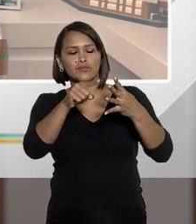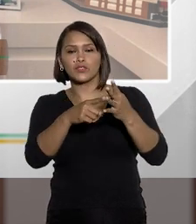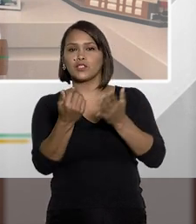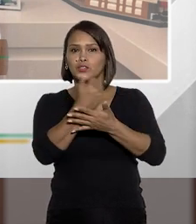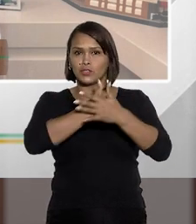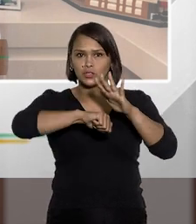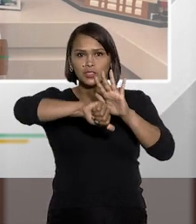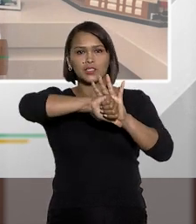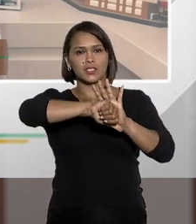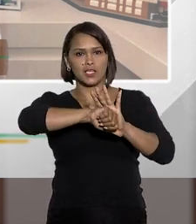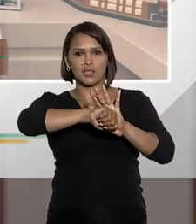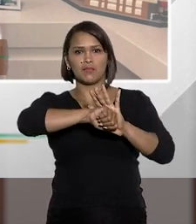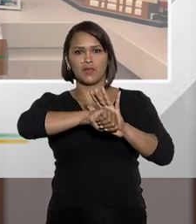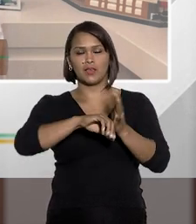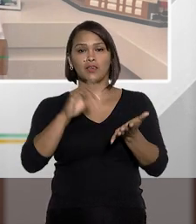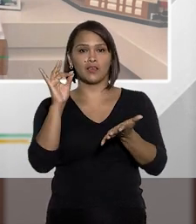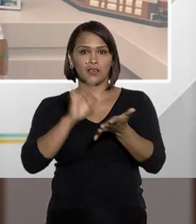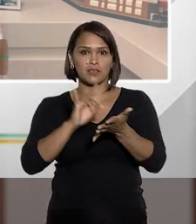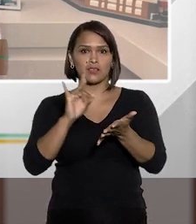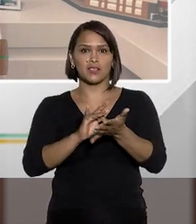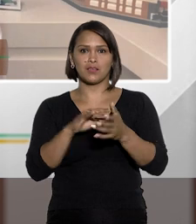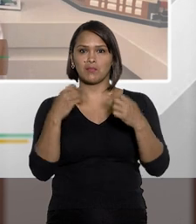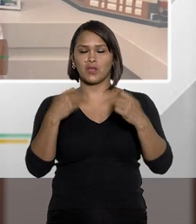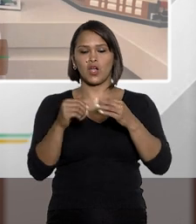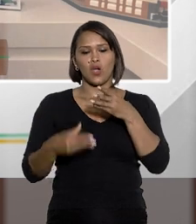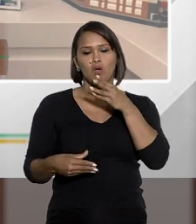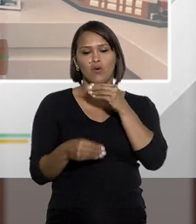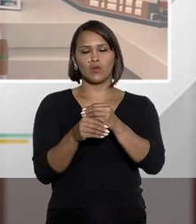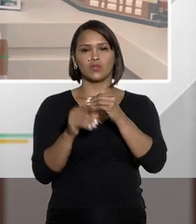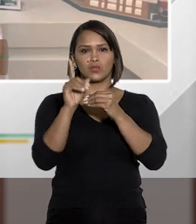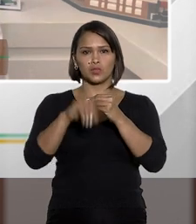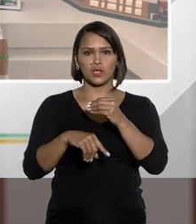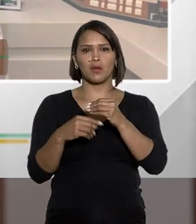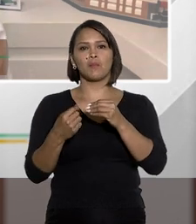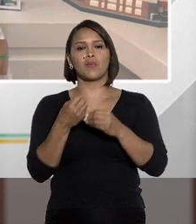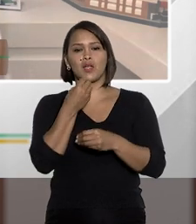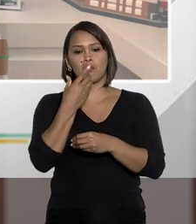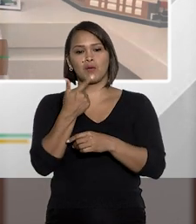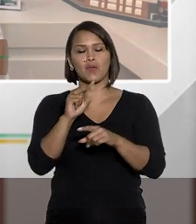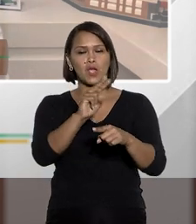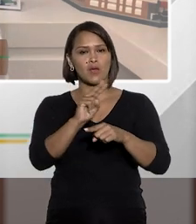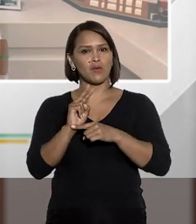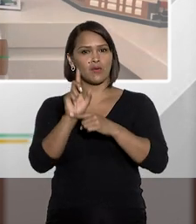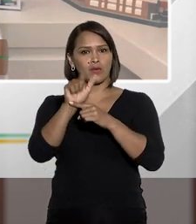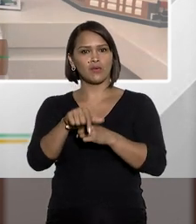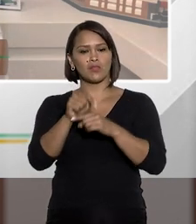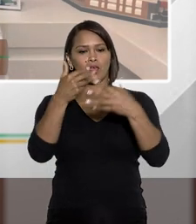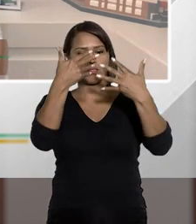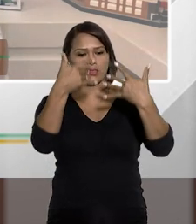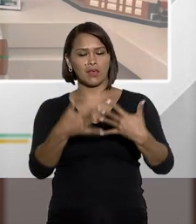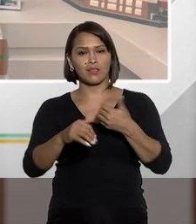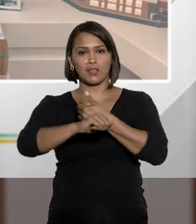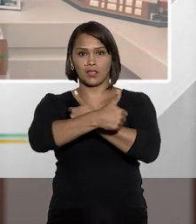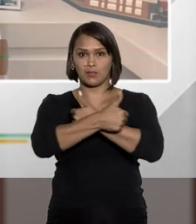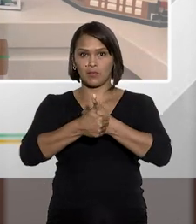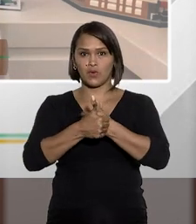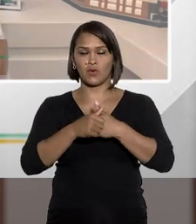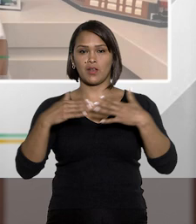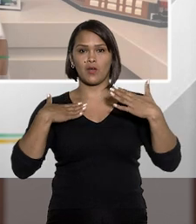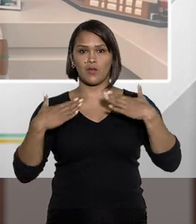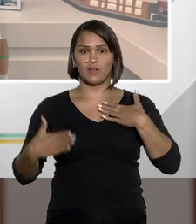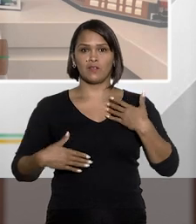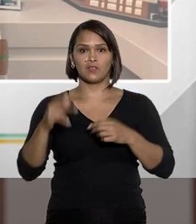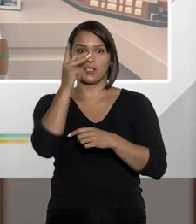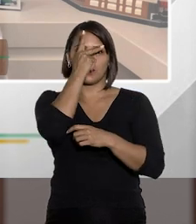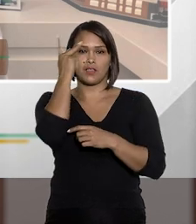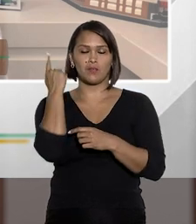figuras delituosas que certamente deverão contribuir para uma melhor tutela da integridade moral e